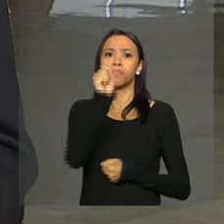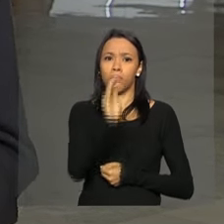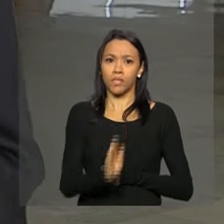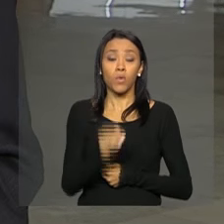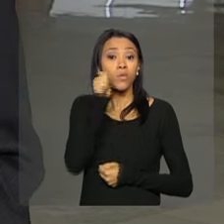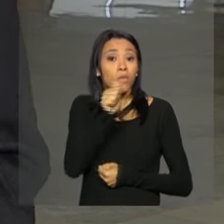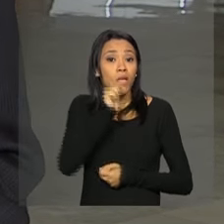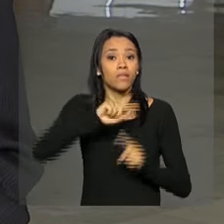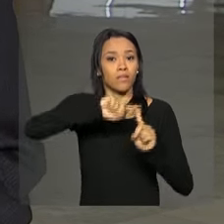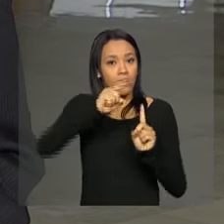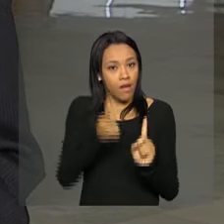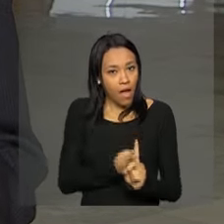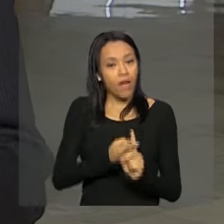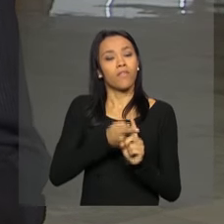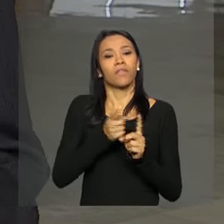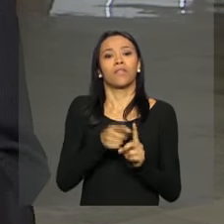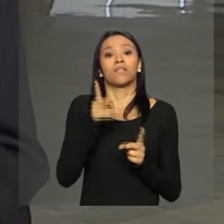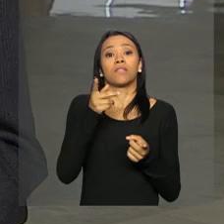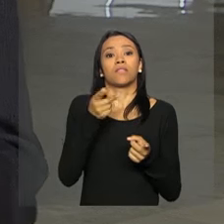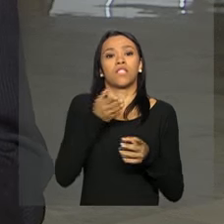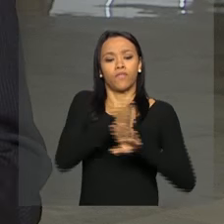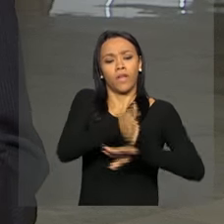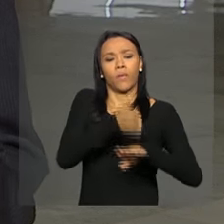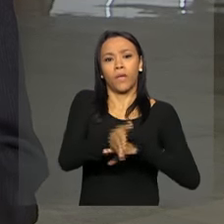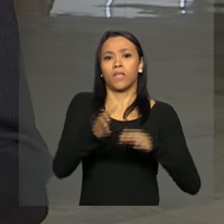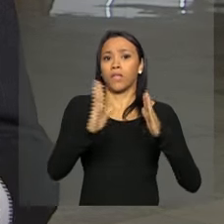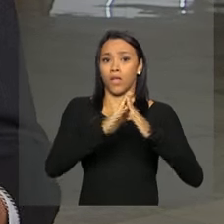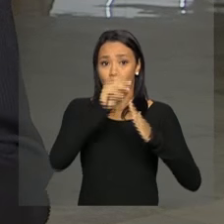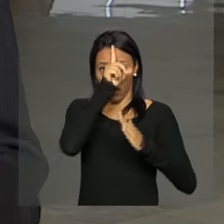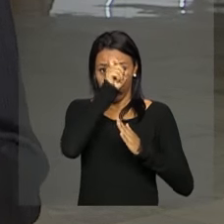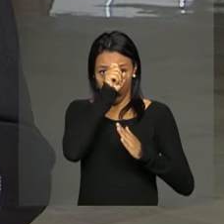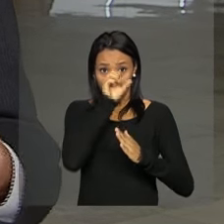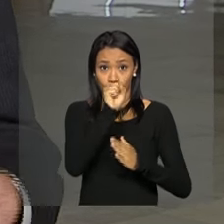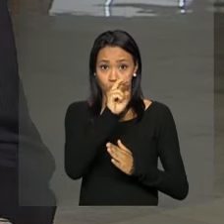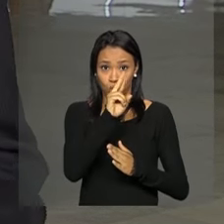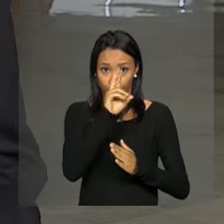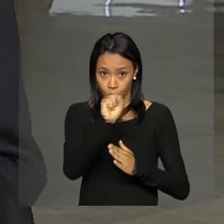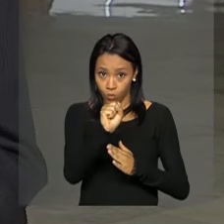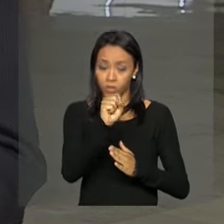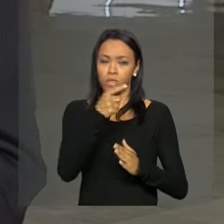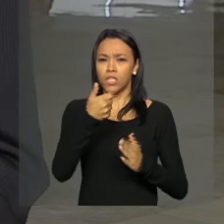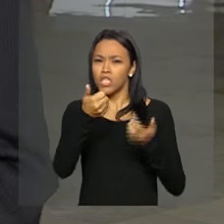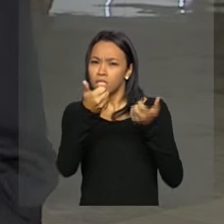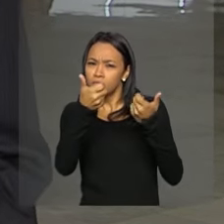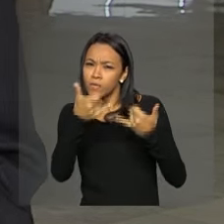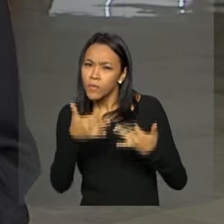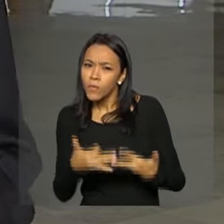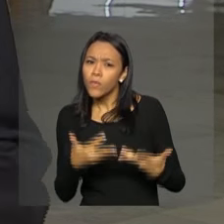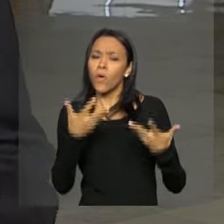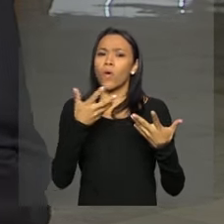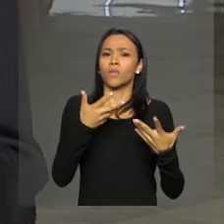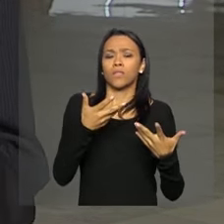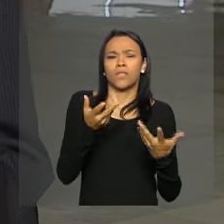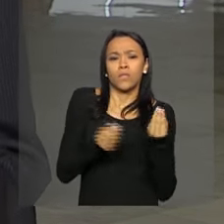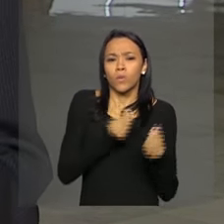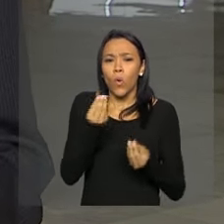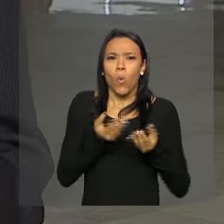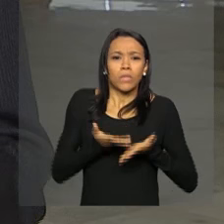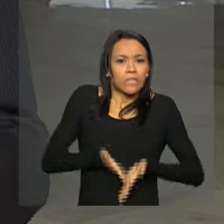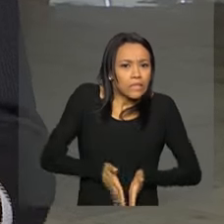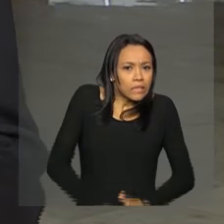grávidas que fazem o pré-natal pelo SUS. Elas trazem informações sobre a gestação, sinais de trabalho de parto,